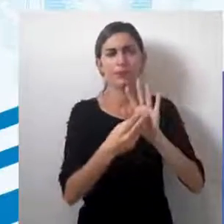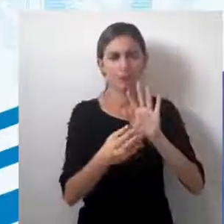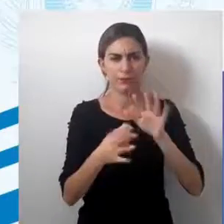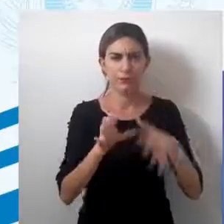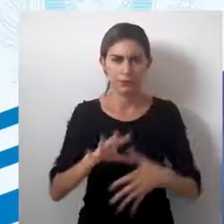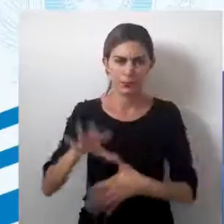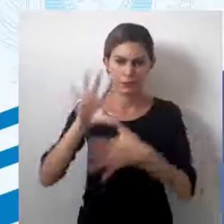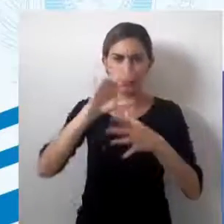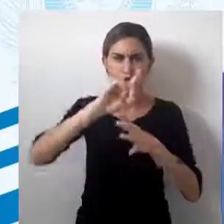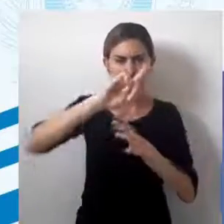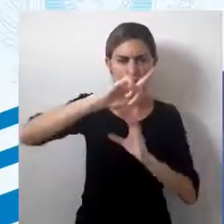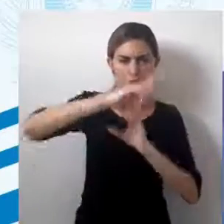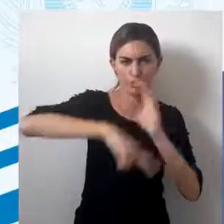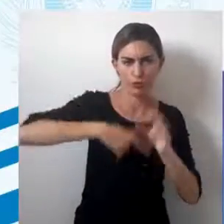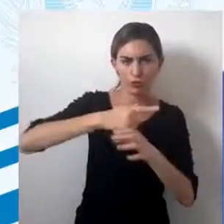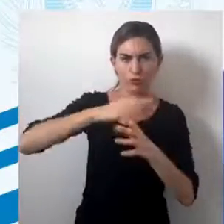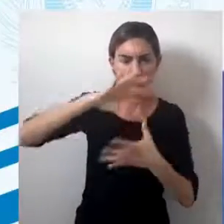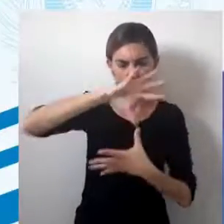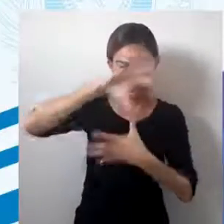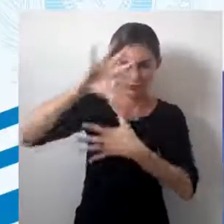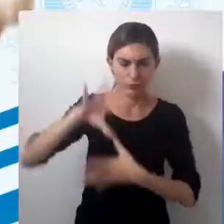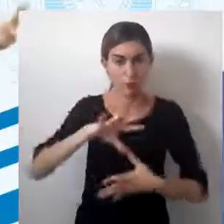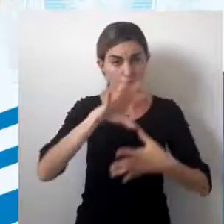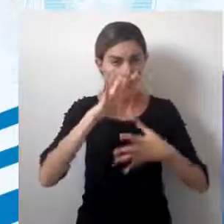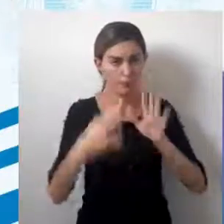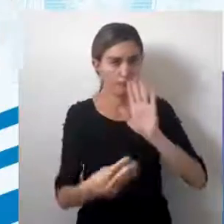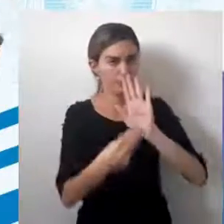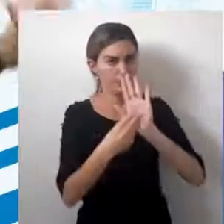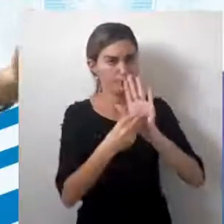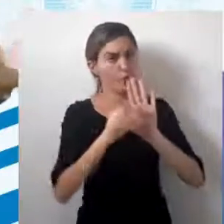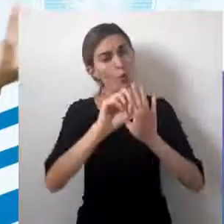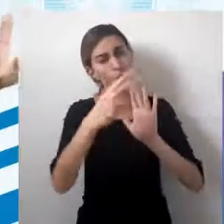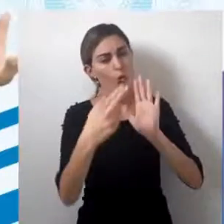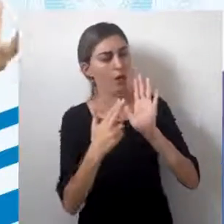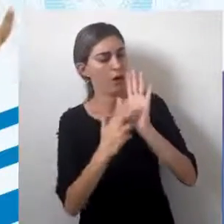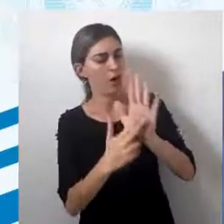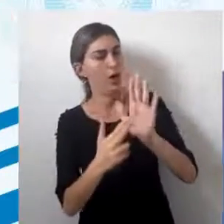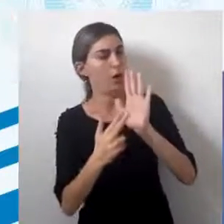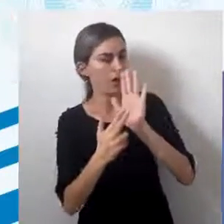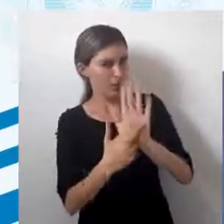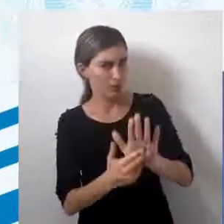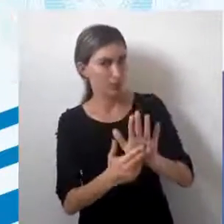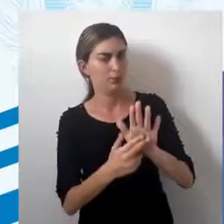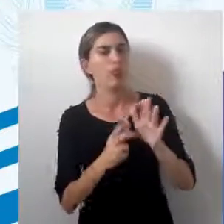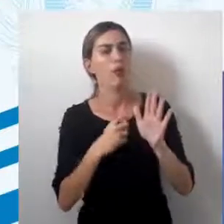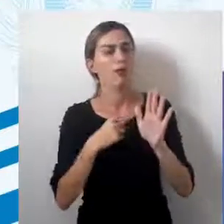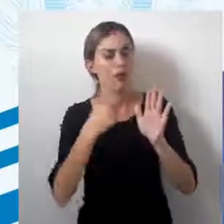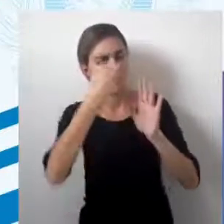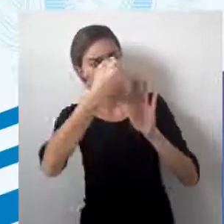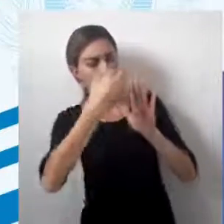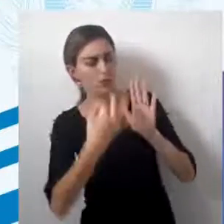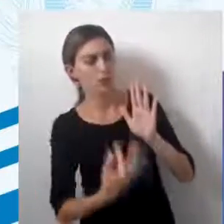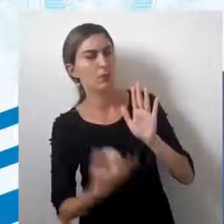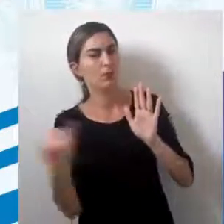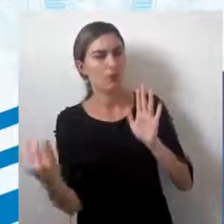paisagem geográfica, eles, no mapa ou na carta, na representação, eles são